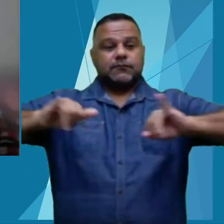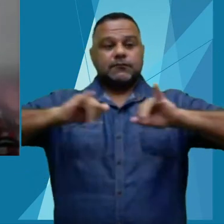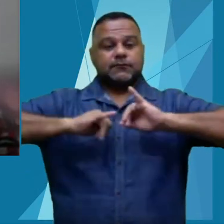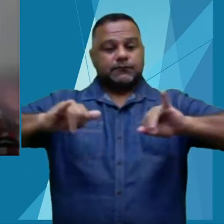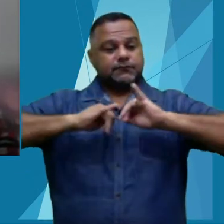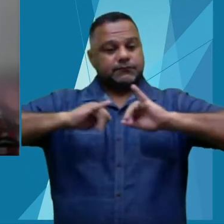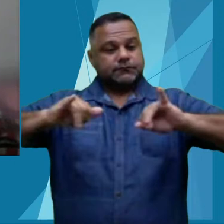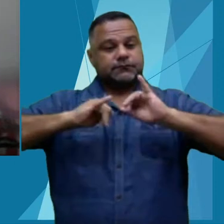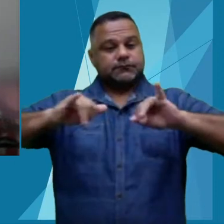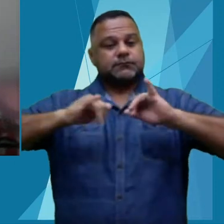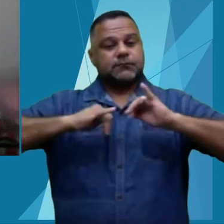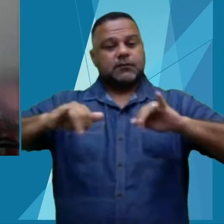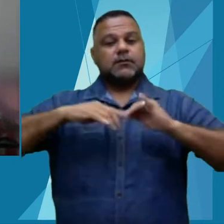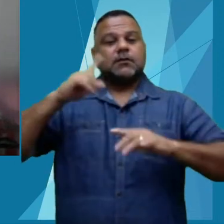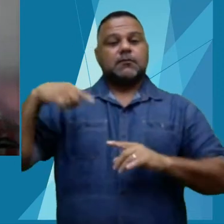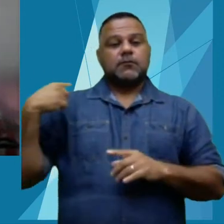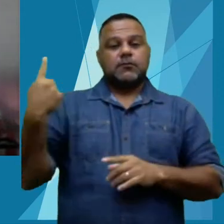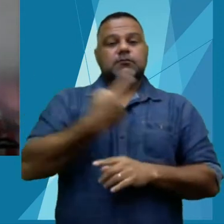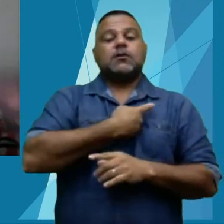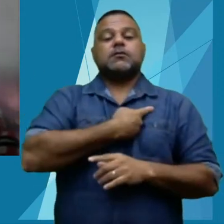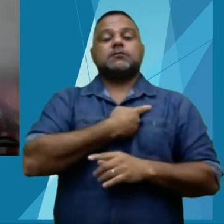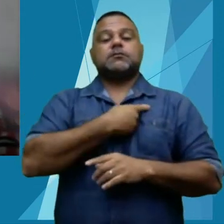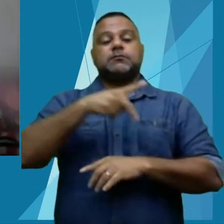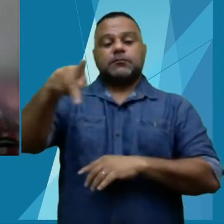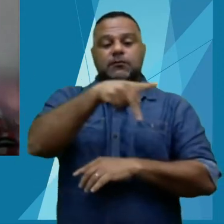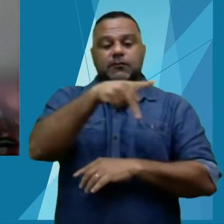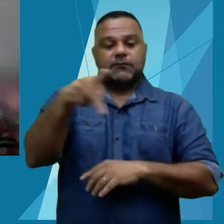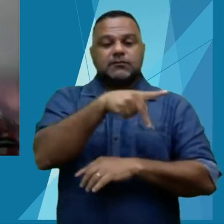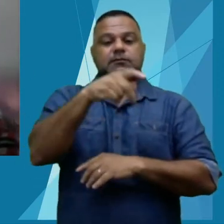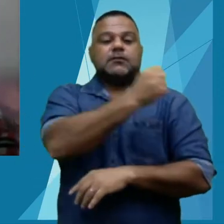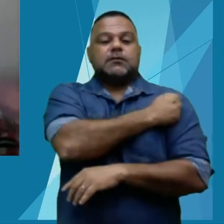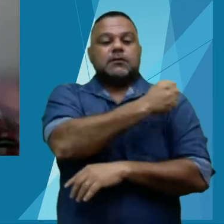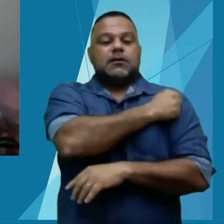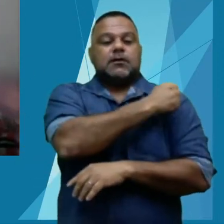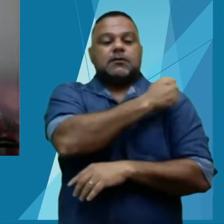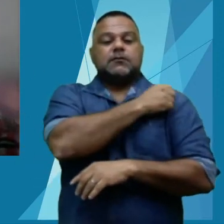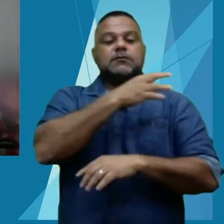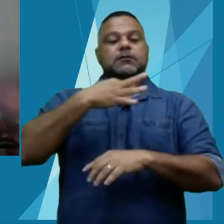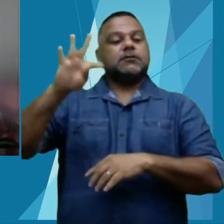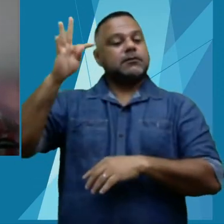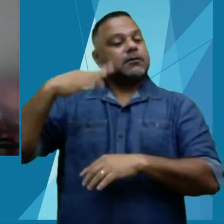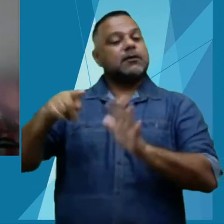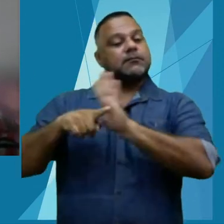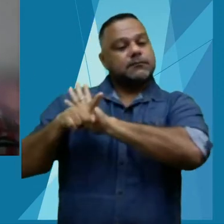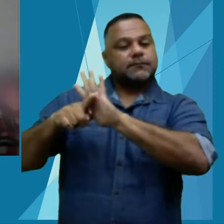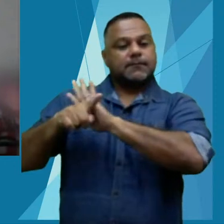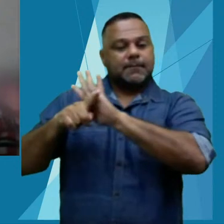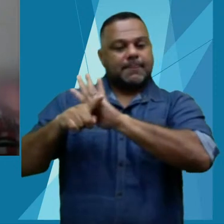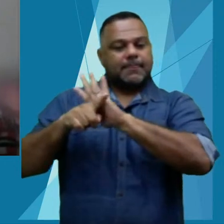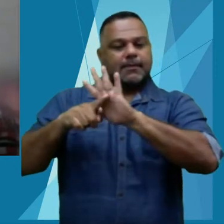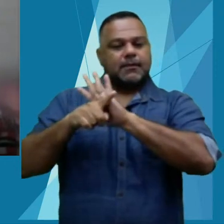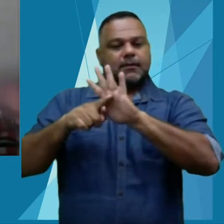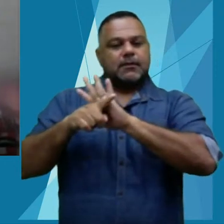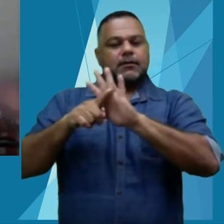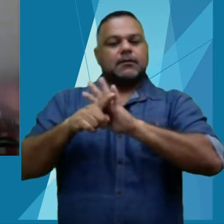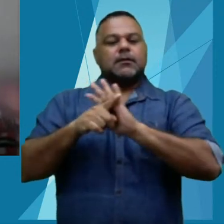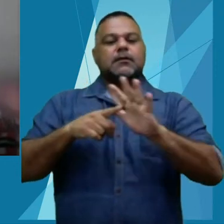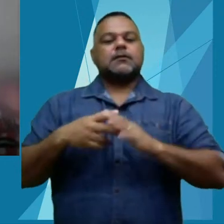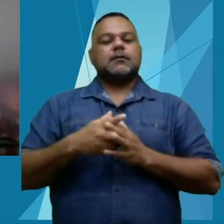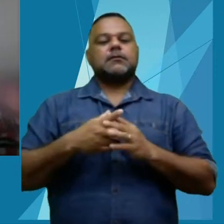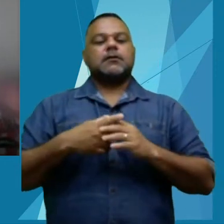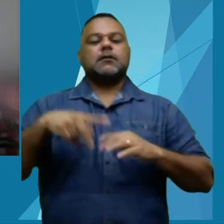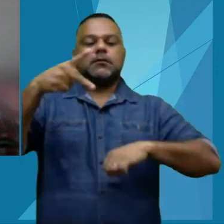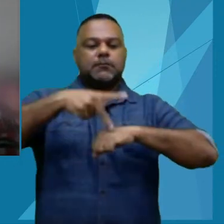pesquisas desenvolvidas por nossos docentes, discentes e técnicos pesquisadores, vinculados aos programas de